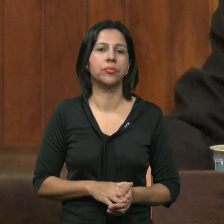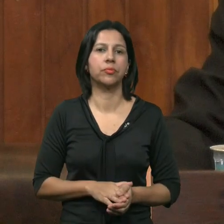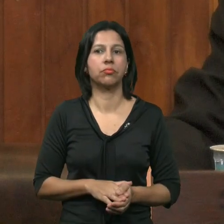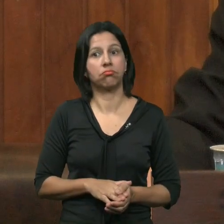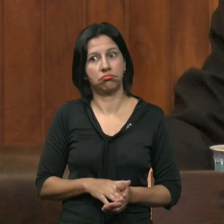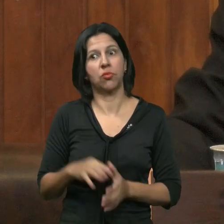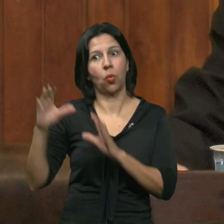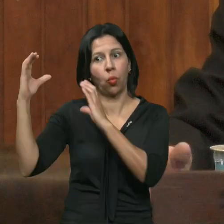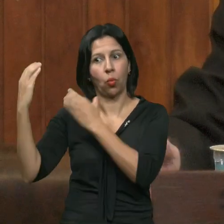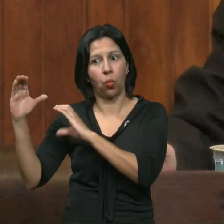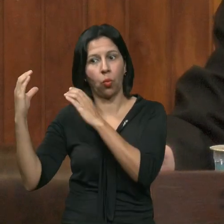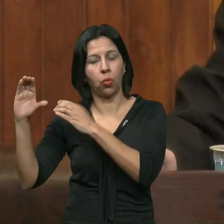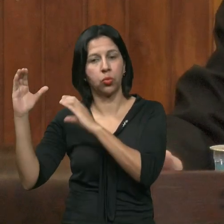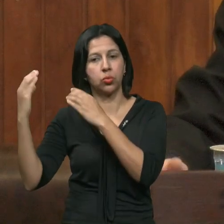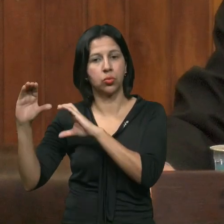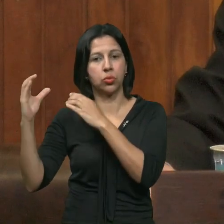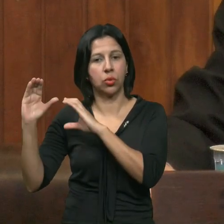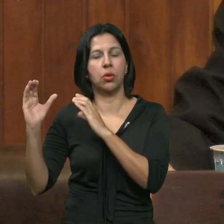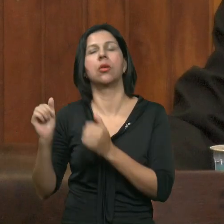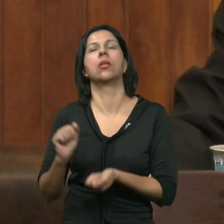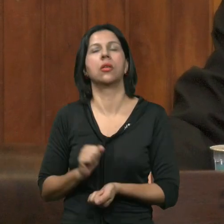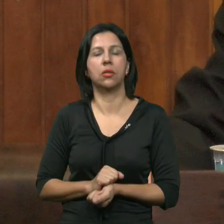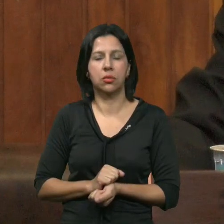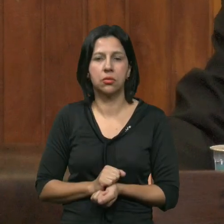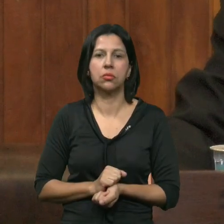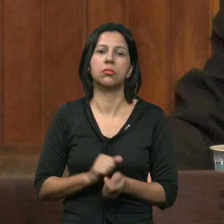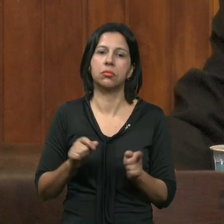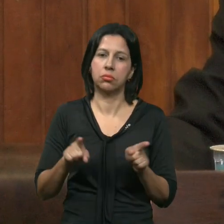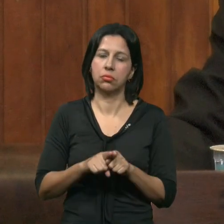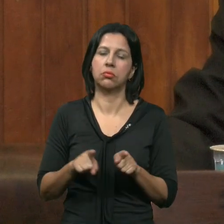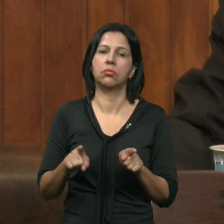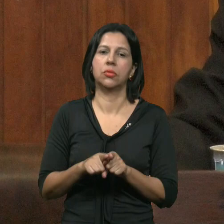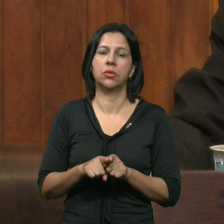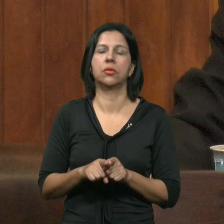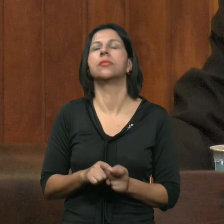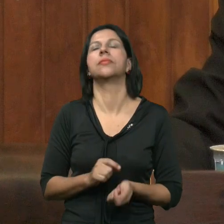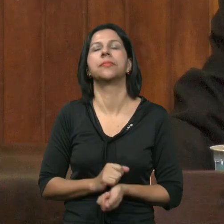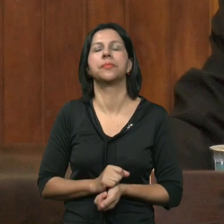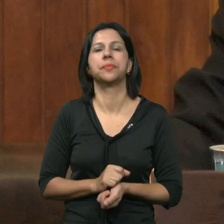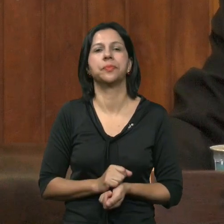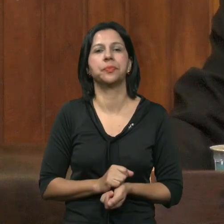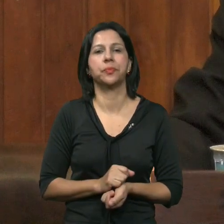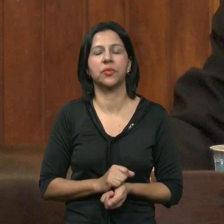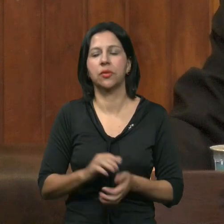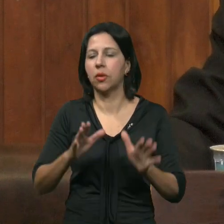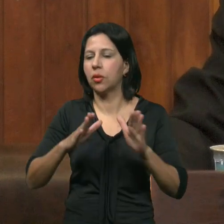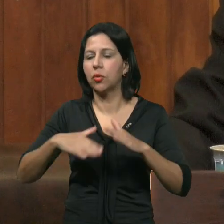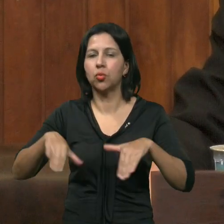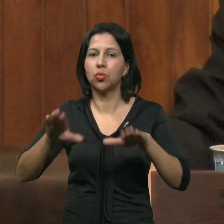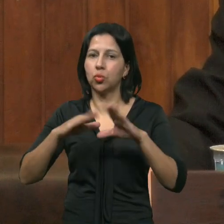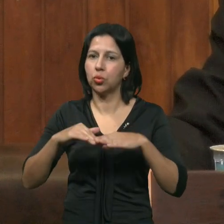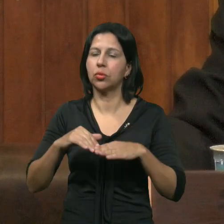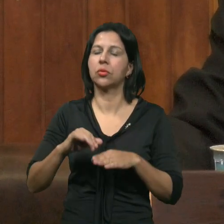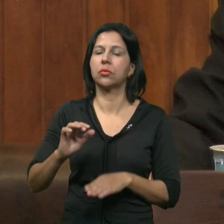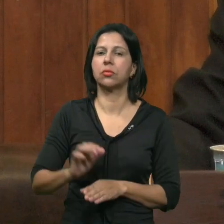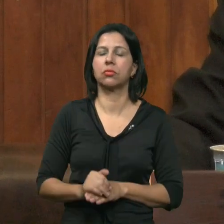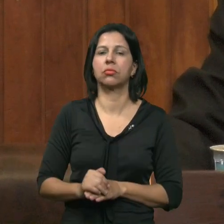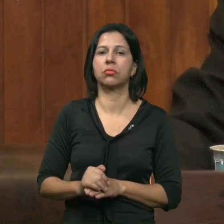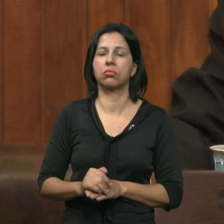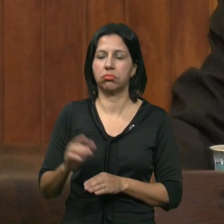Concursados Na época Em que fazem Os seus Concursos São todos Os casos Aqui